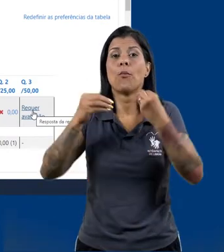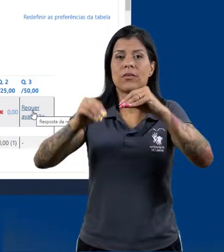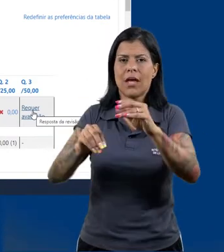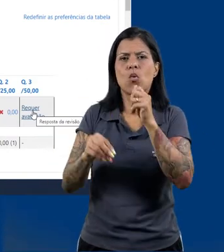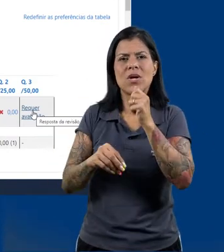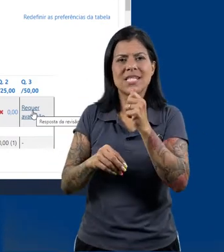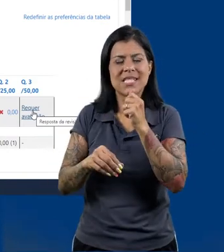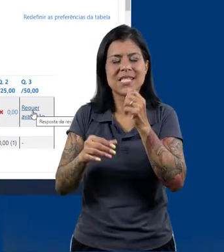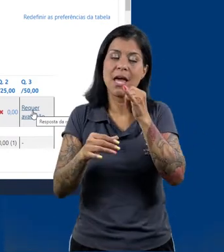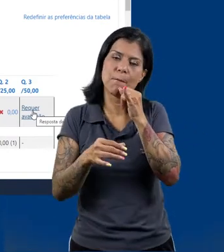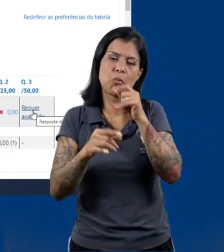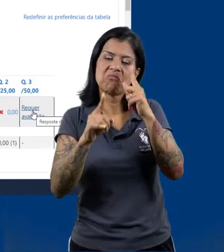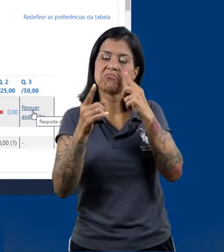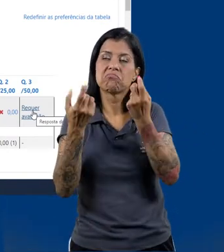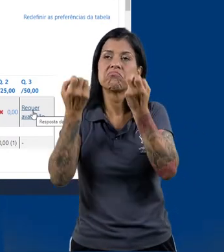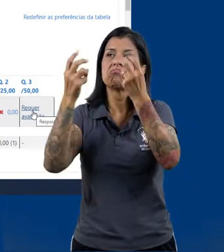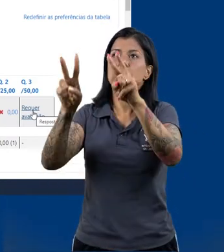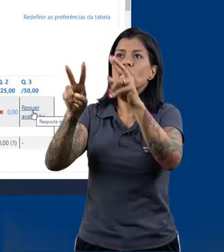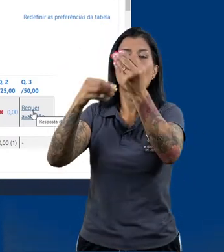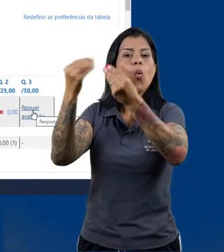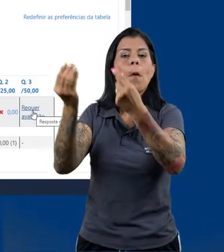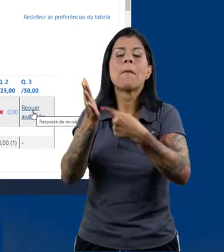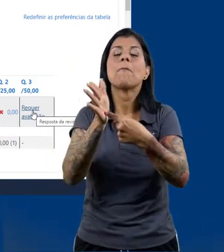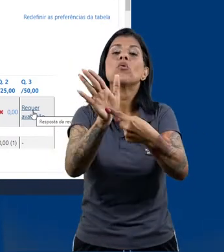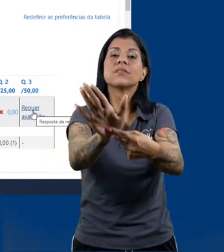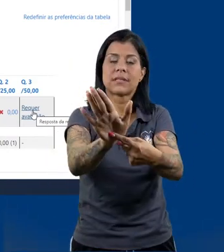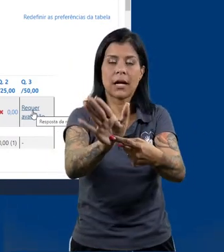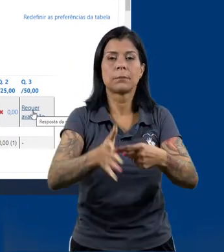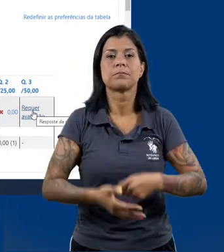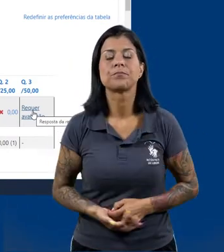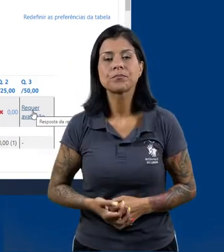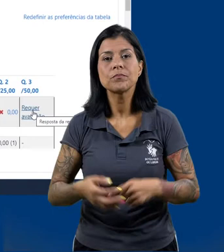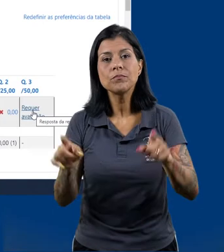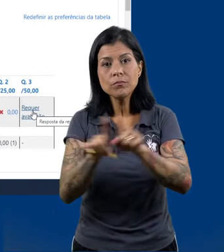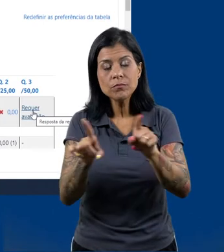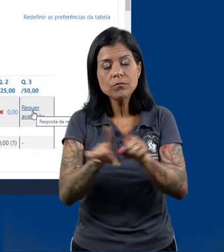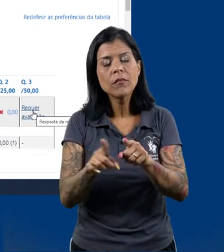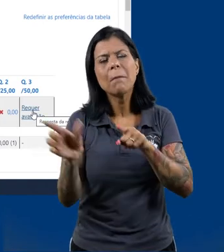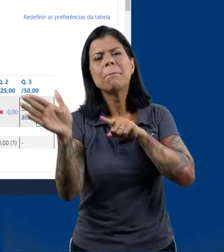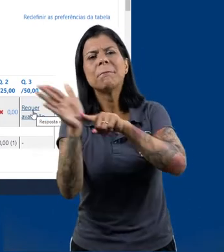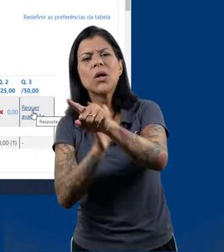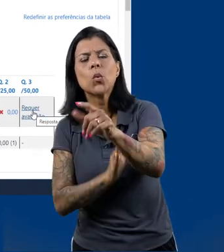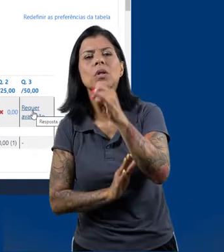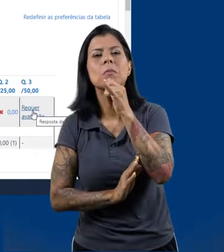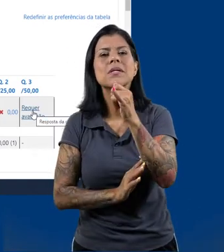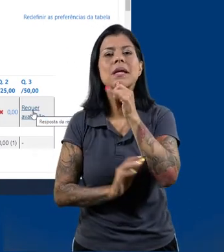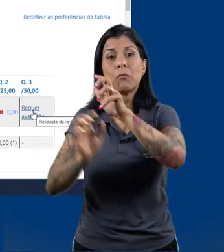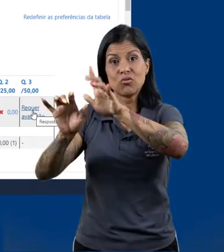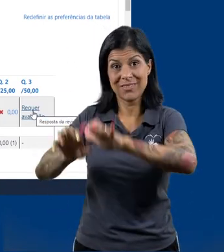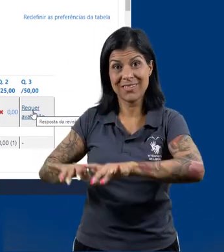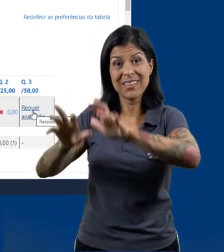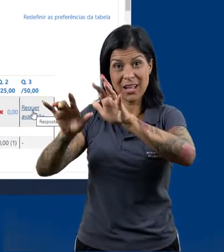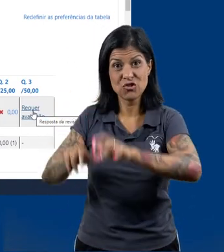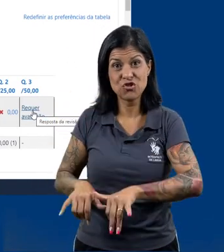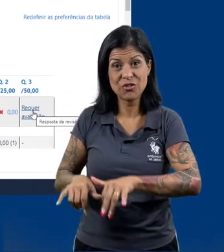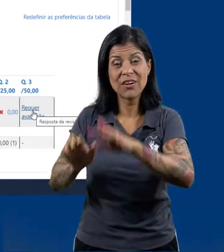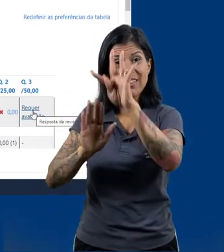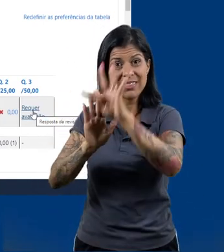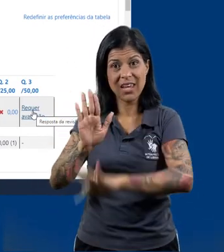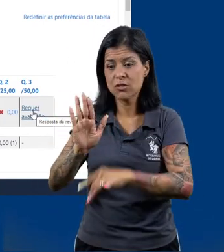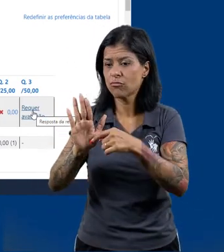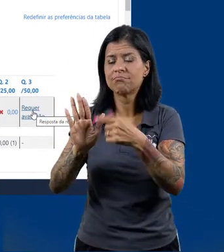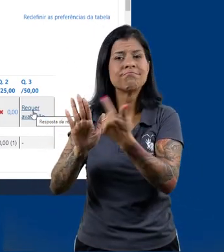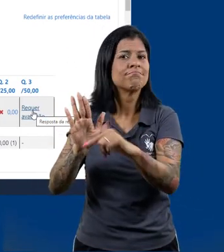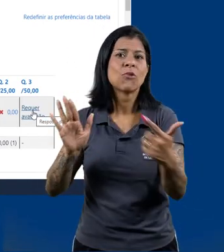coloquei esse exemplo aqui para verificar, para demonstrar que questões do tipo dissertativas, por